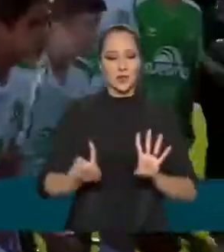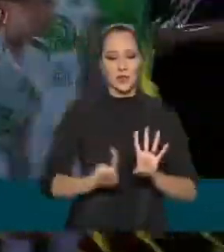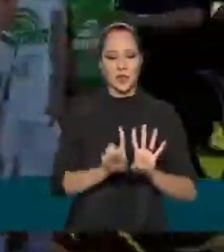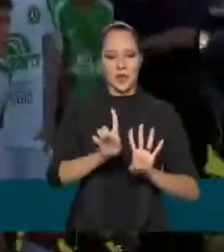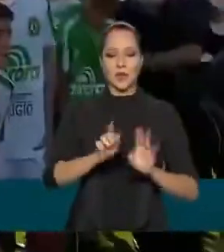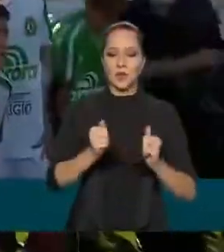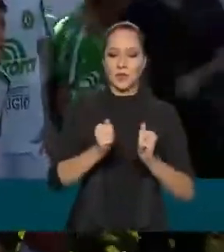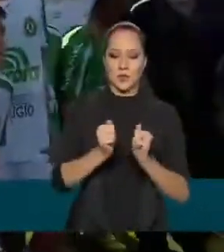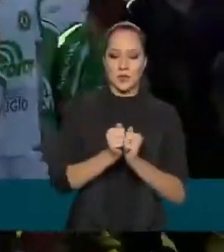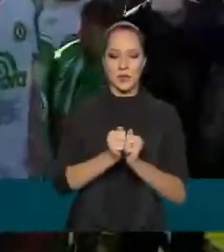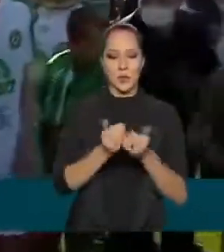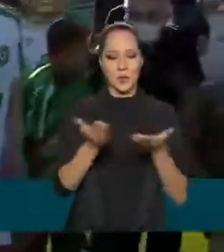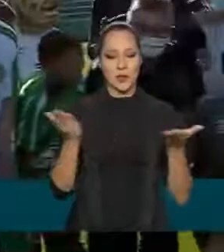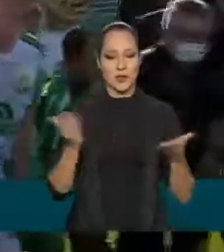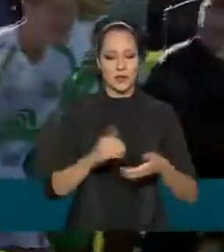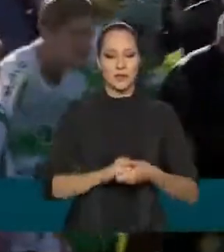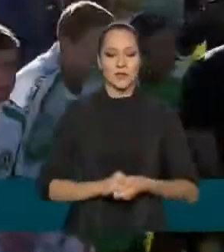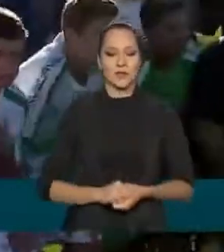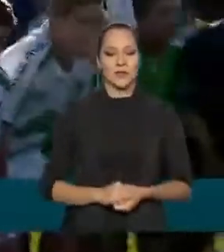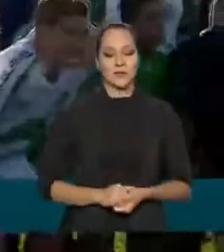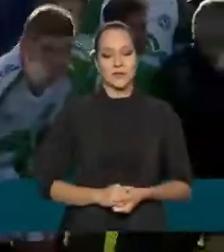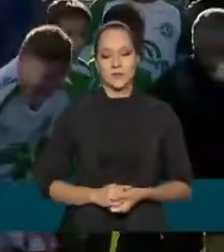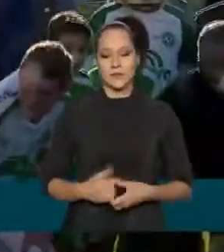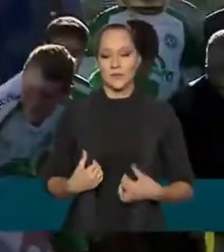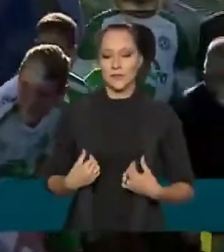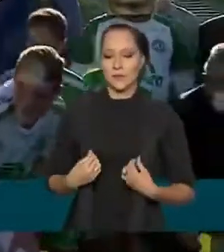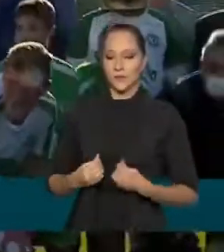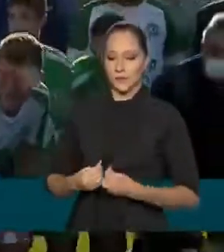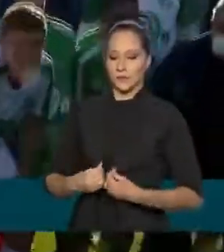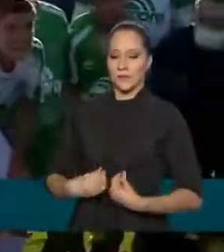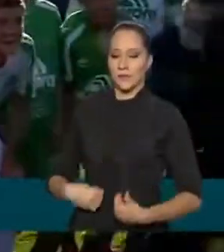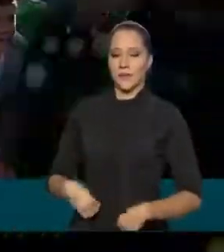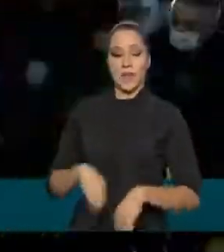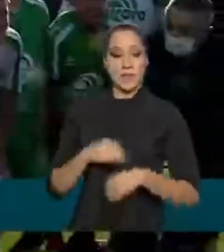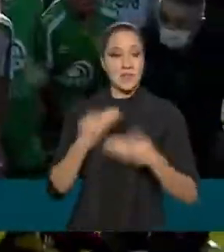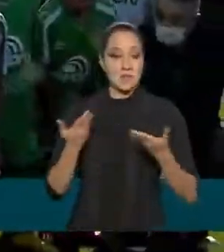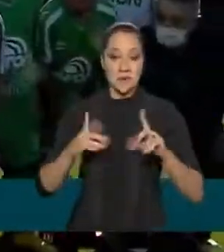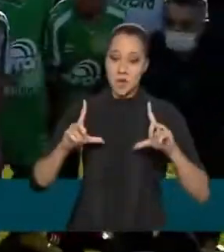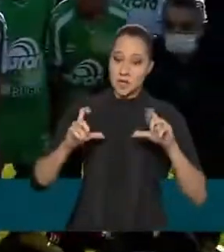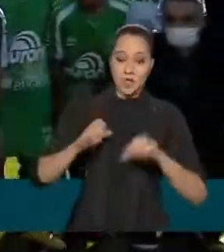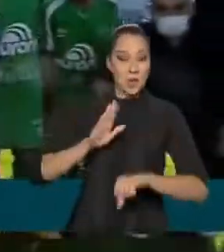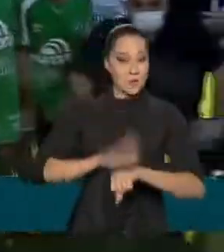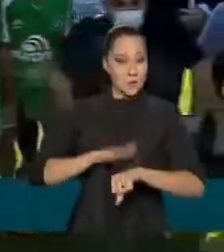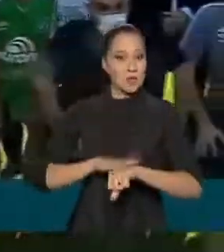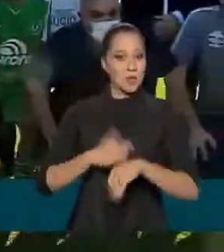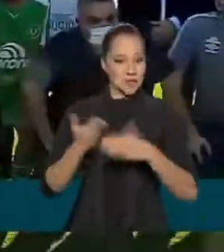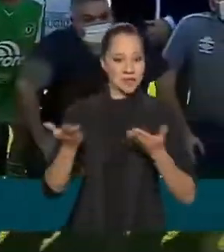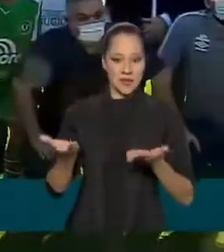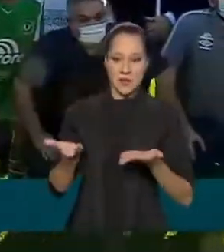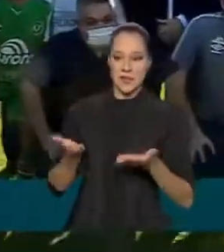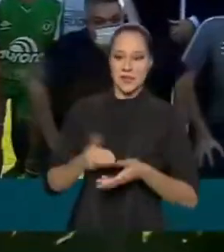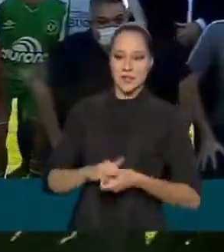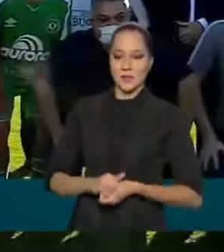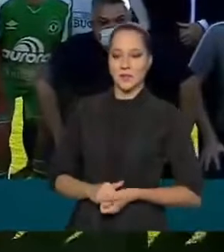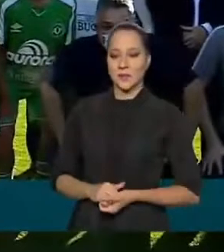da base para registrar esse momento aí em fotografia.